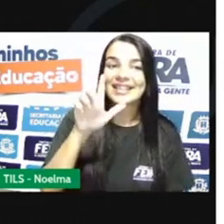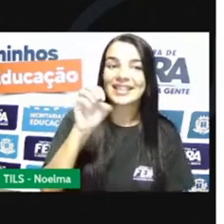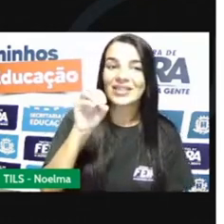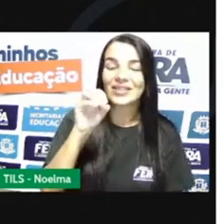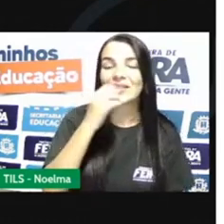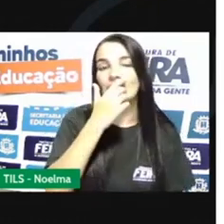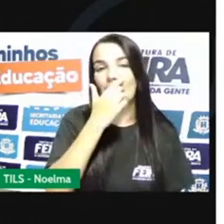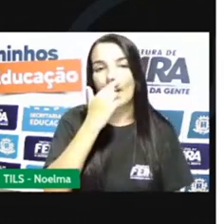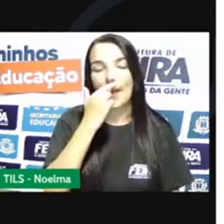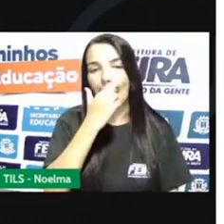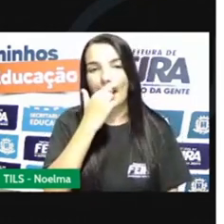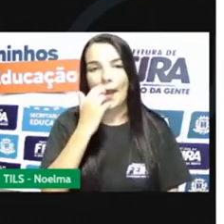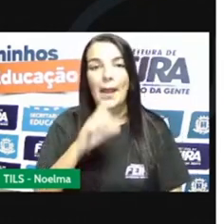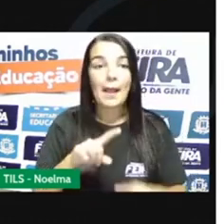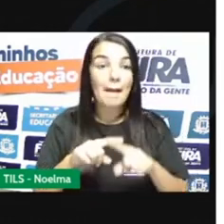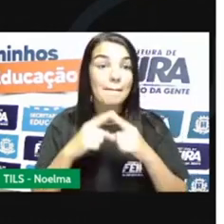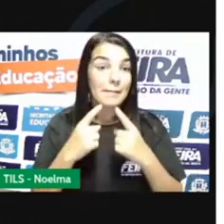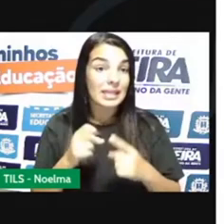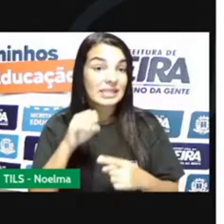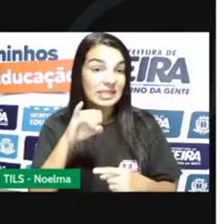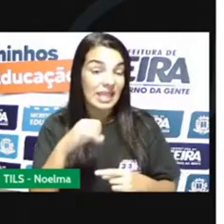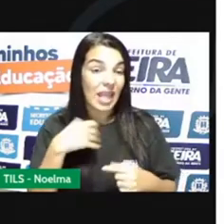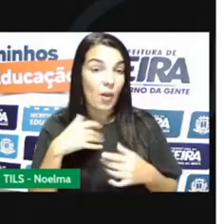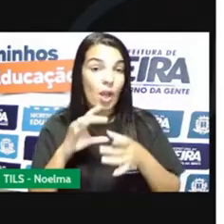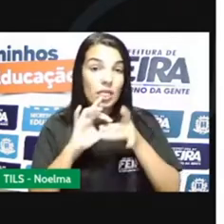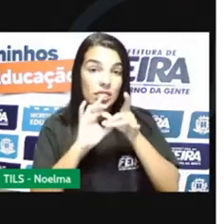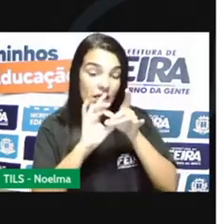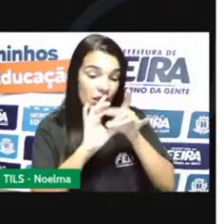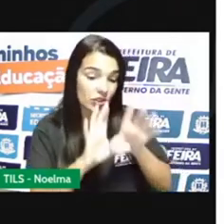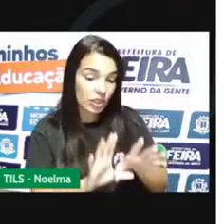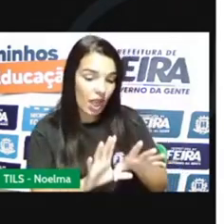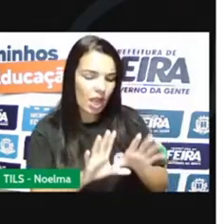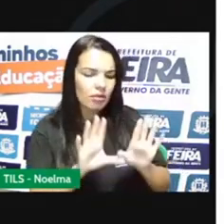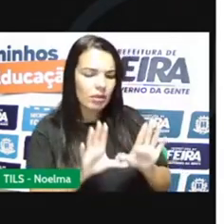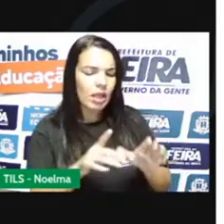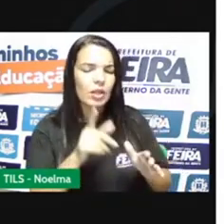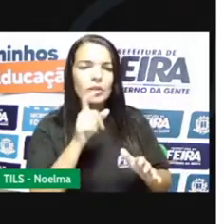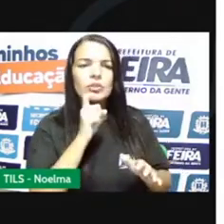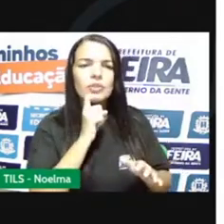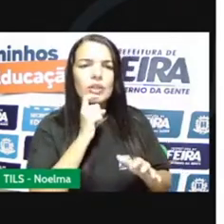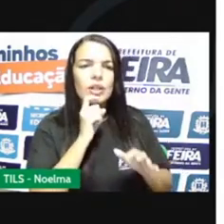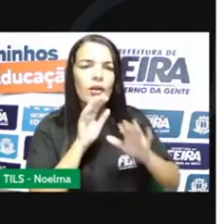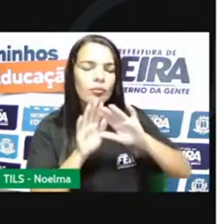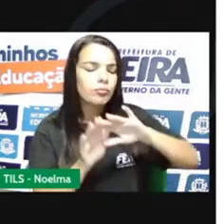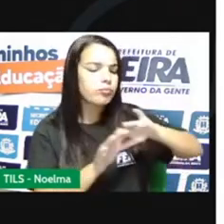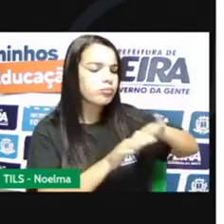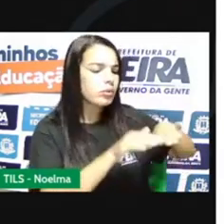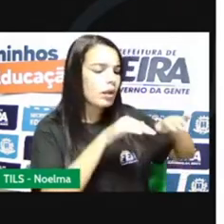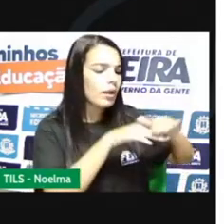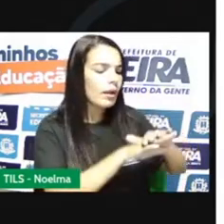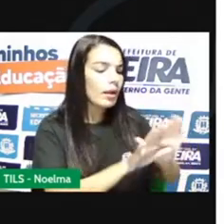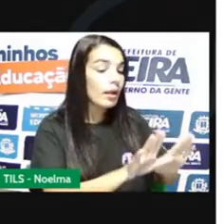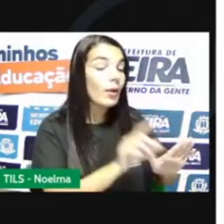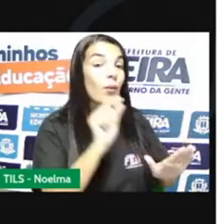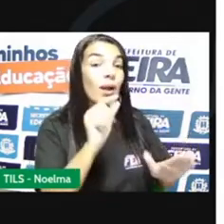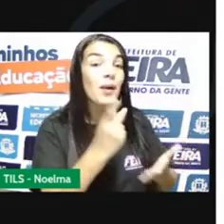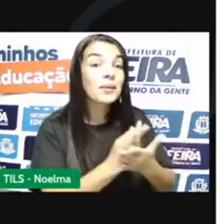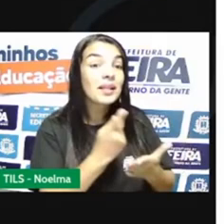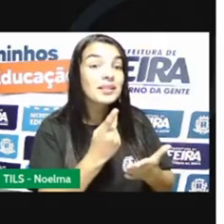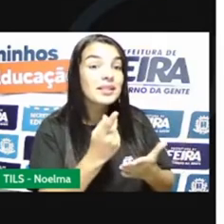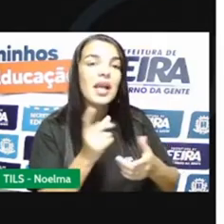Gelo, né? Só que se eu deixar o gelo fora do congelador, o que acontece? Acontece o quê?